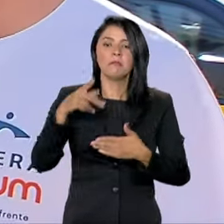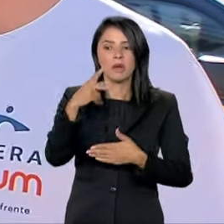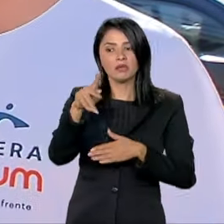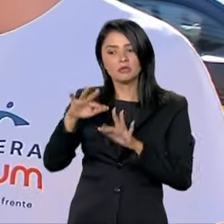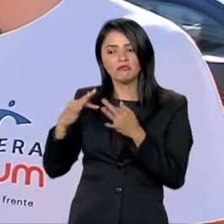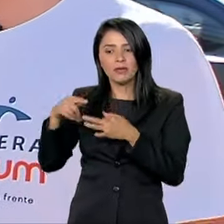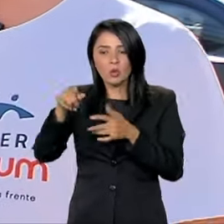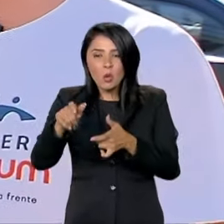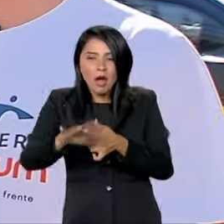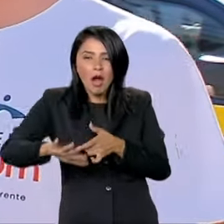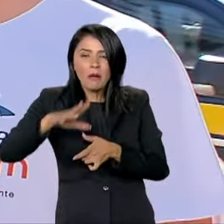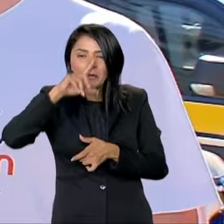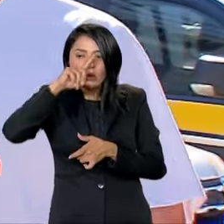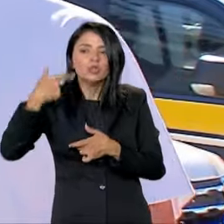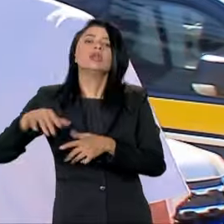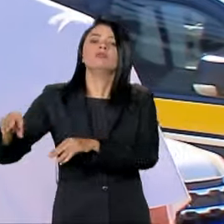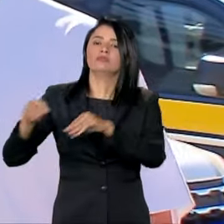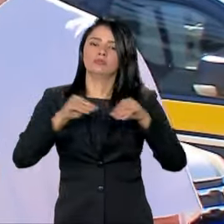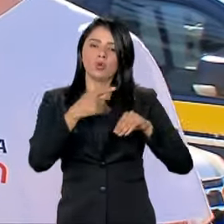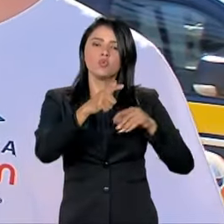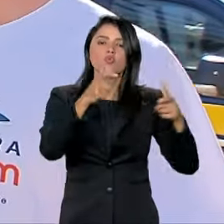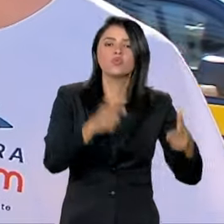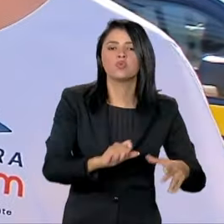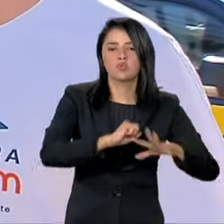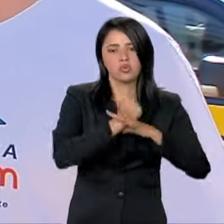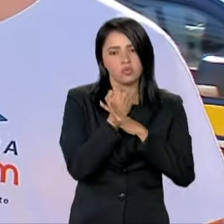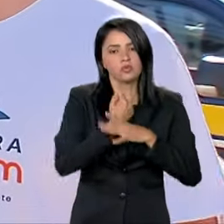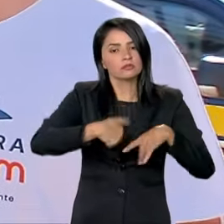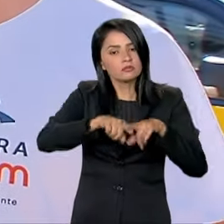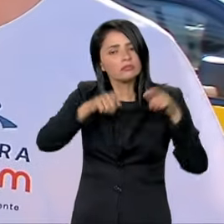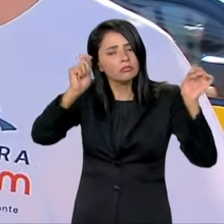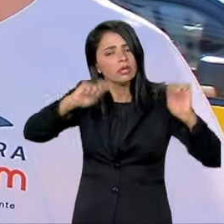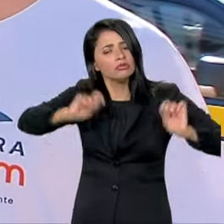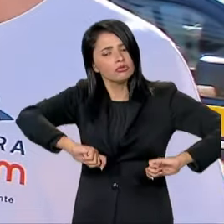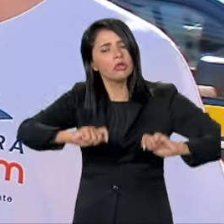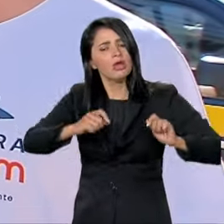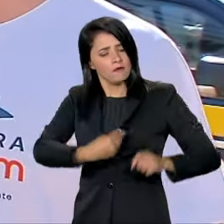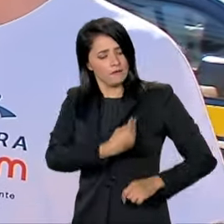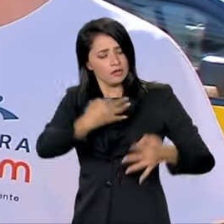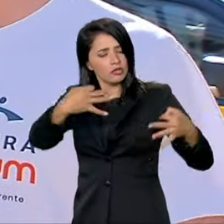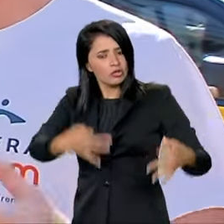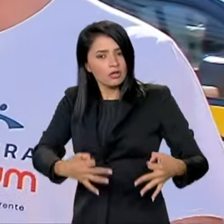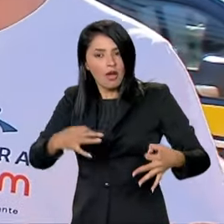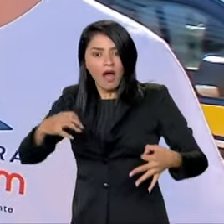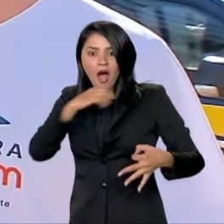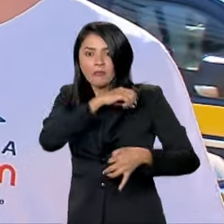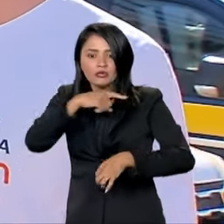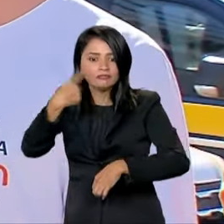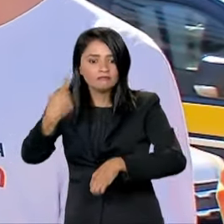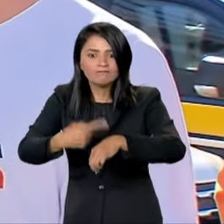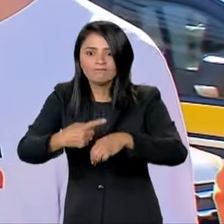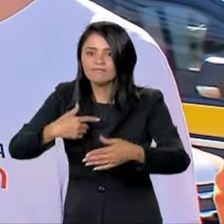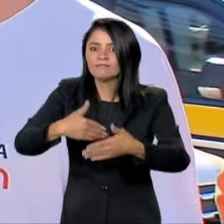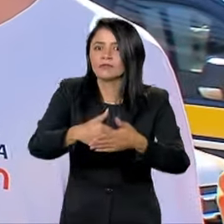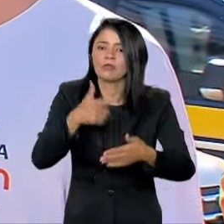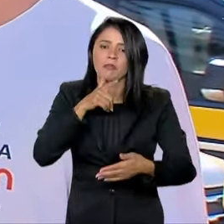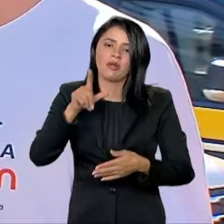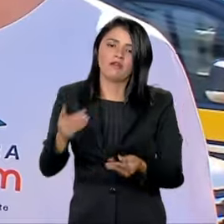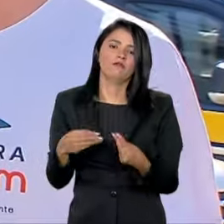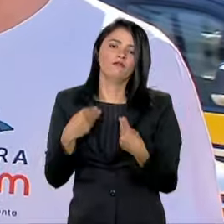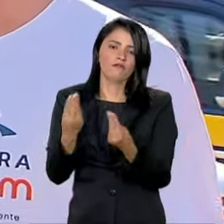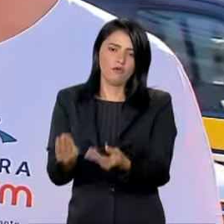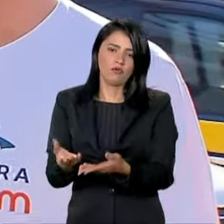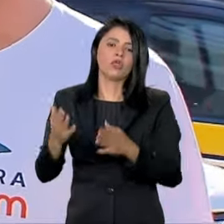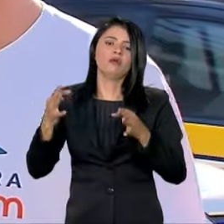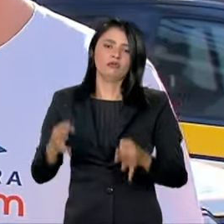fora da área de risco, mas também em uma condição digna e no menor tempo possível, né? Para restabelecer essa dignidade das famílias. O presidente